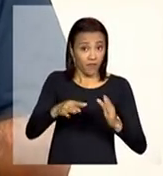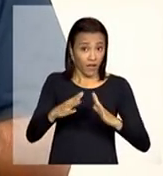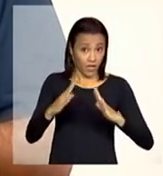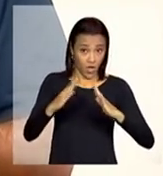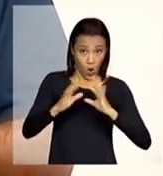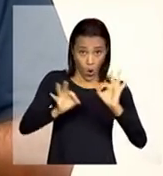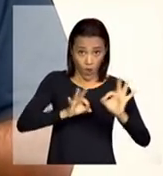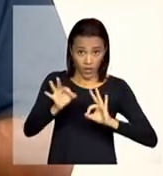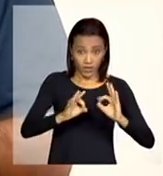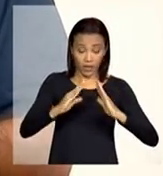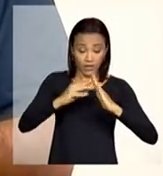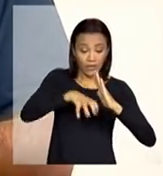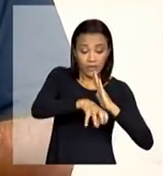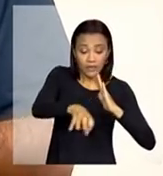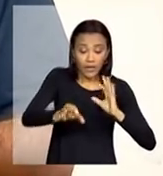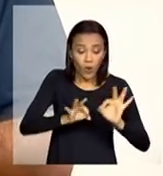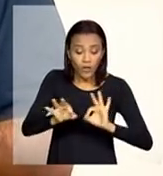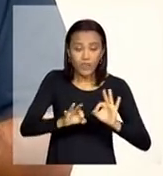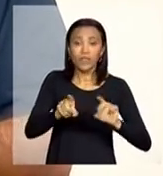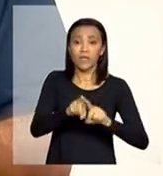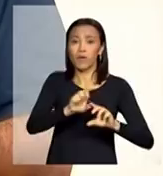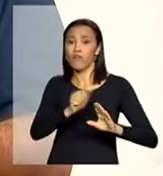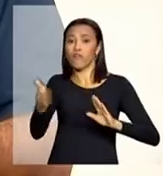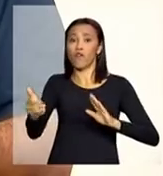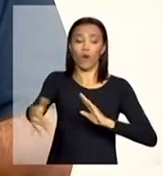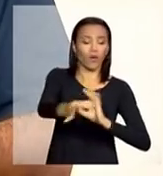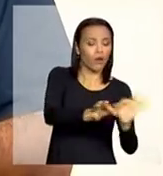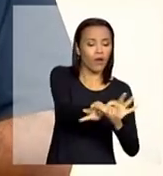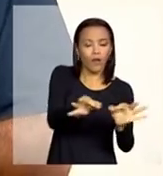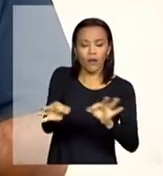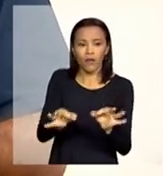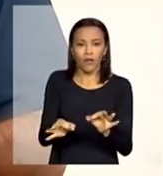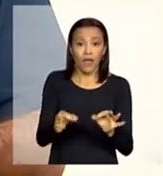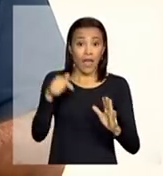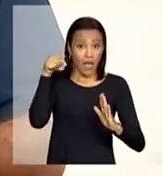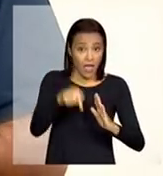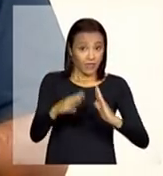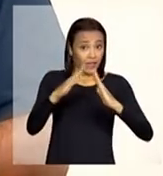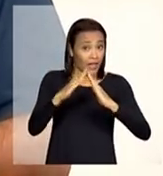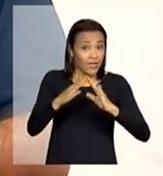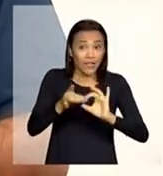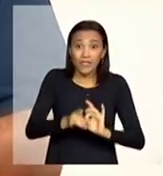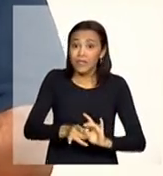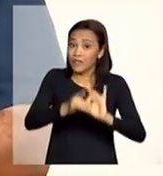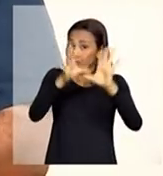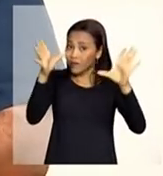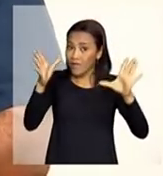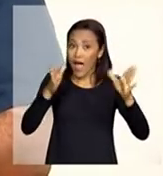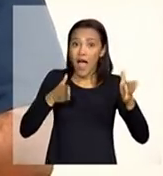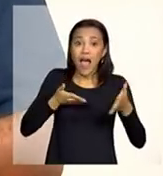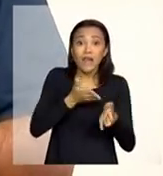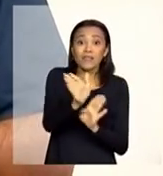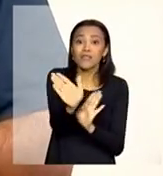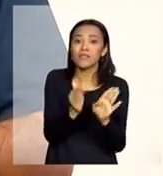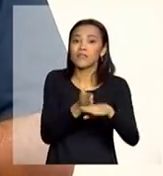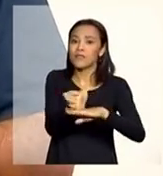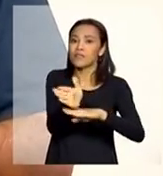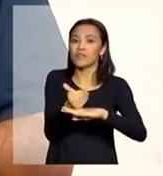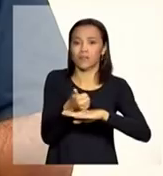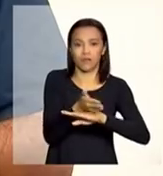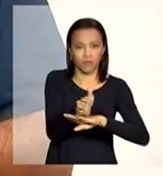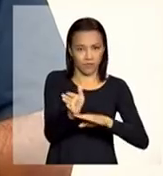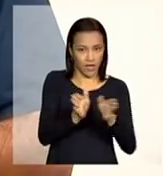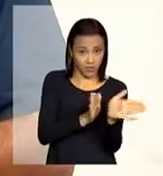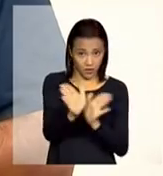e externamente internamente é importante que essa casa seja totalmente acessível acessível quando a gente fala em acessibilidade a gente fala